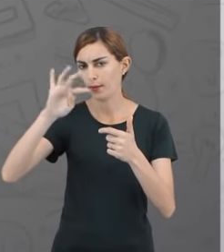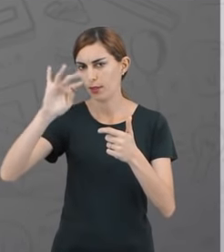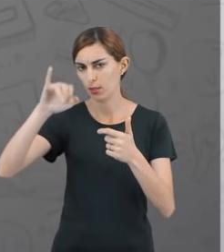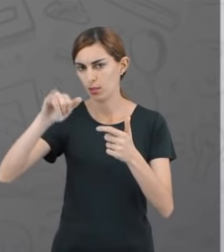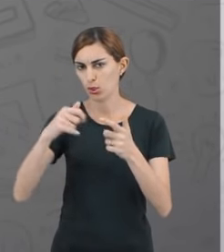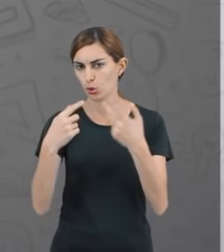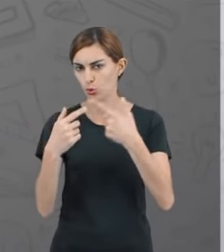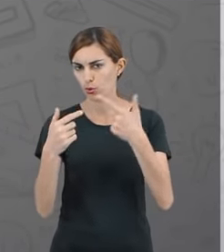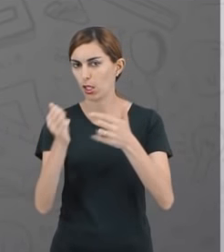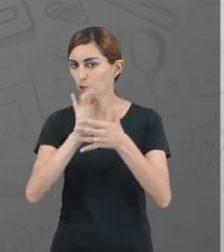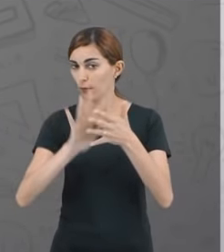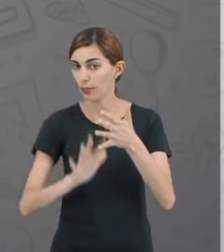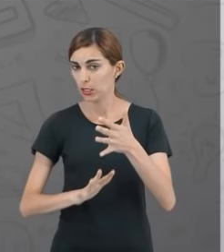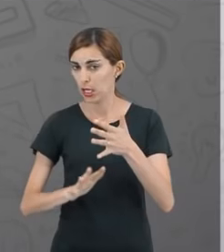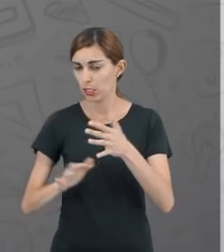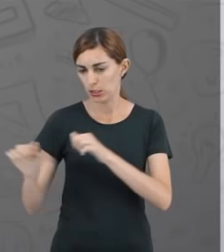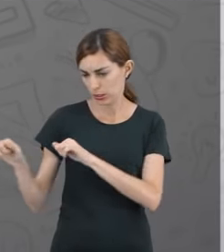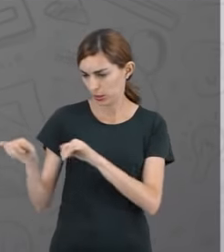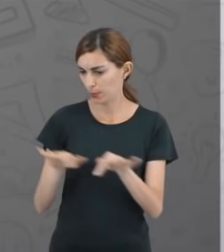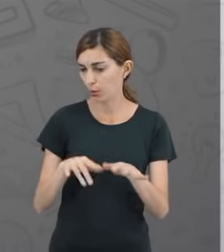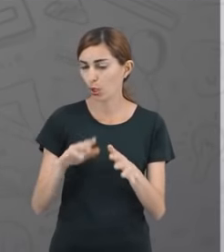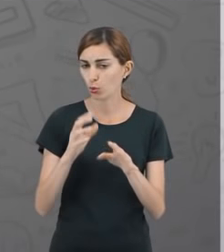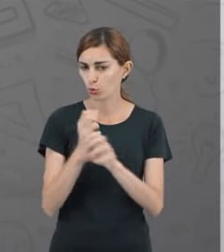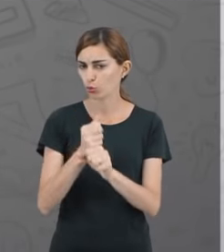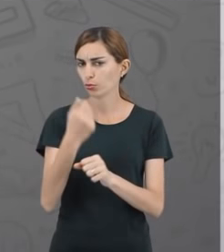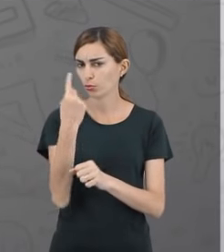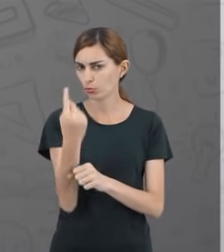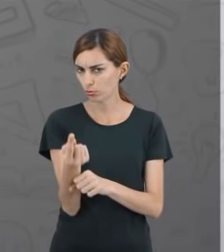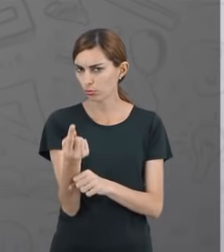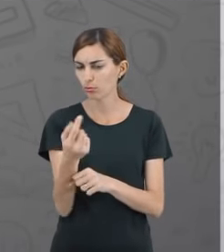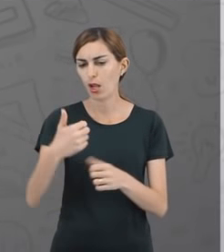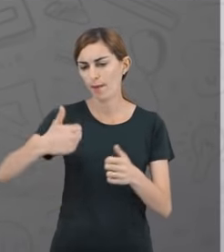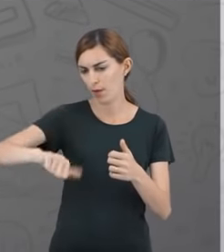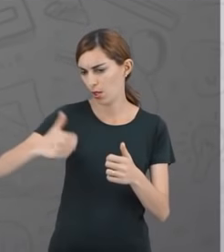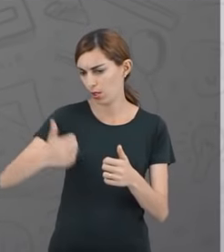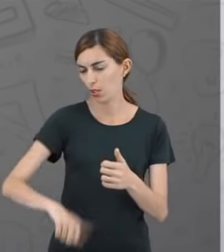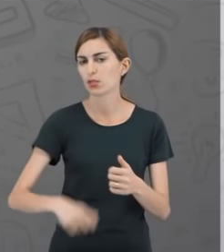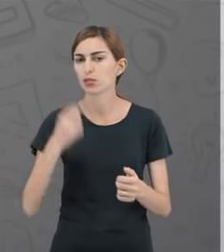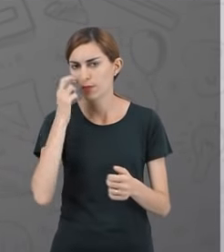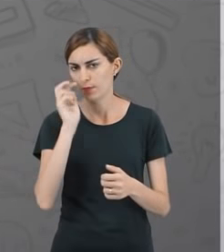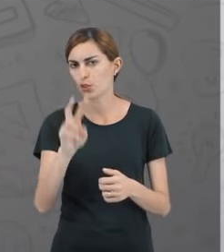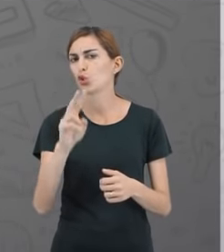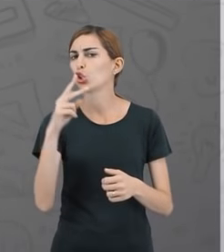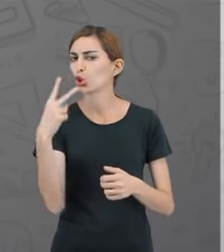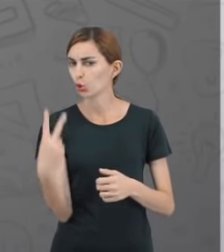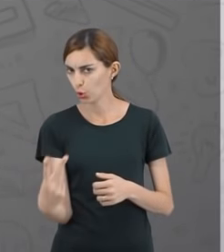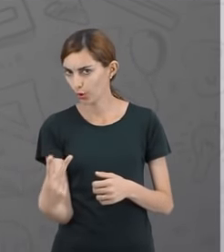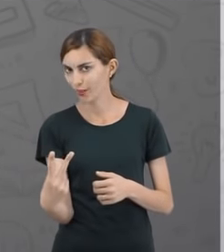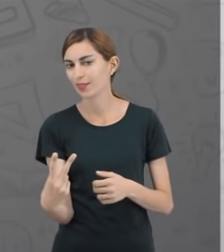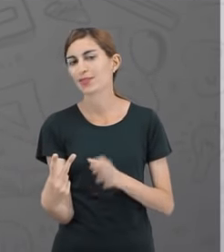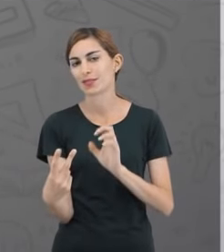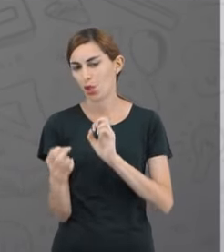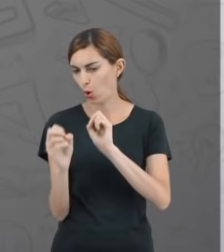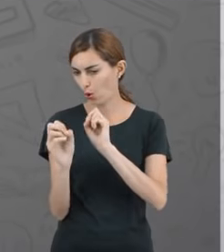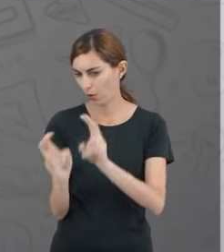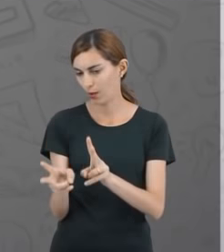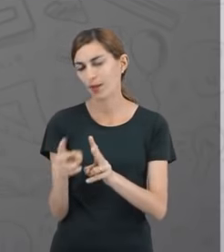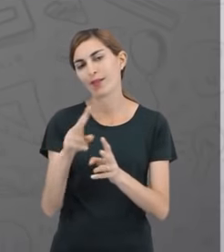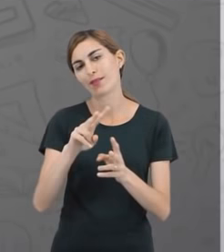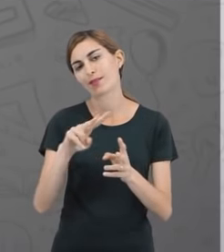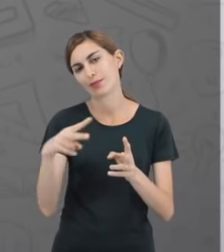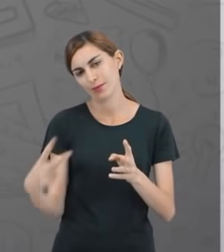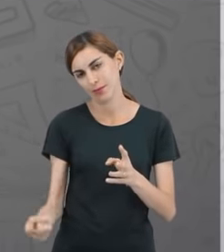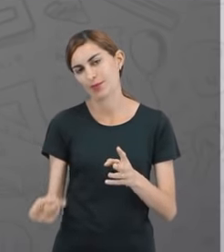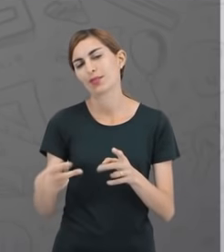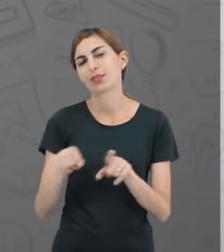atividade semanal e tirou um. Certo? A avaliação da disciplina, a gente já viu que você tirou dois, e essa nota foi replicada